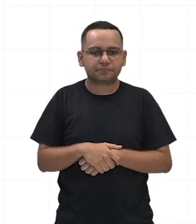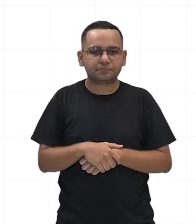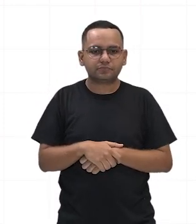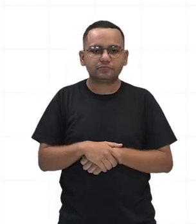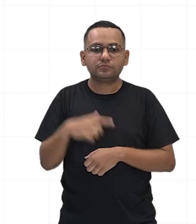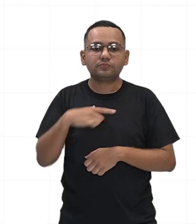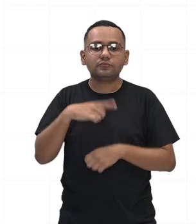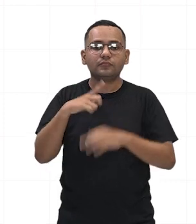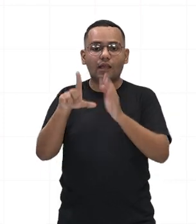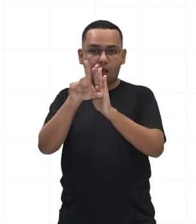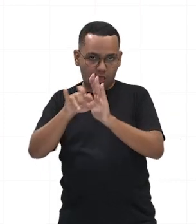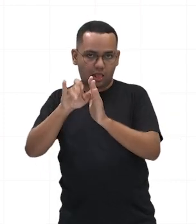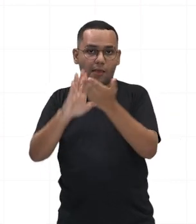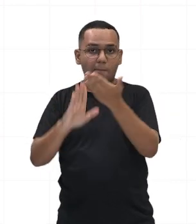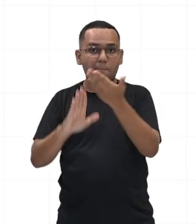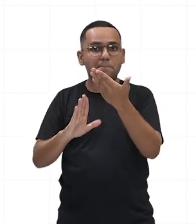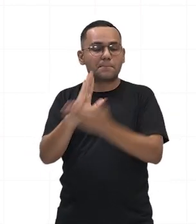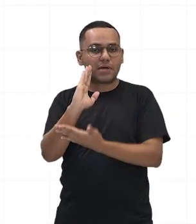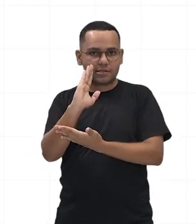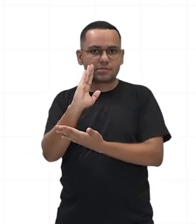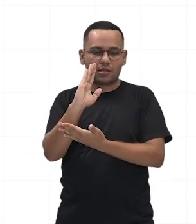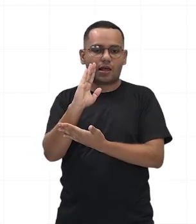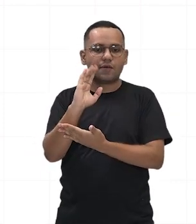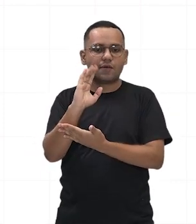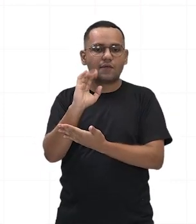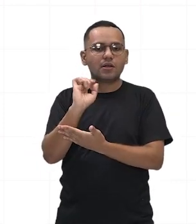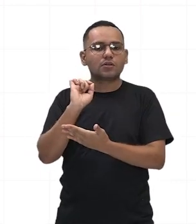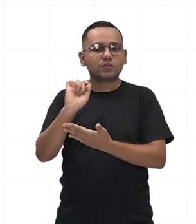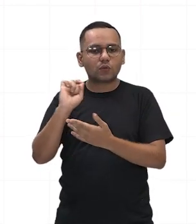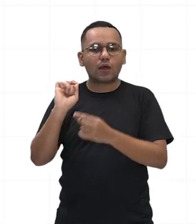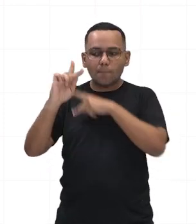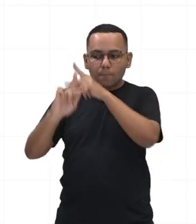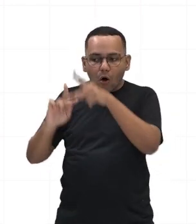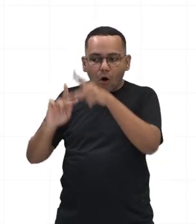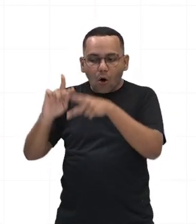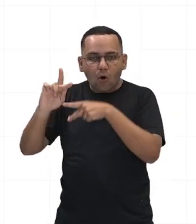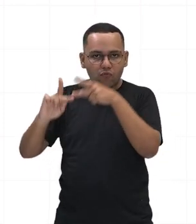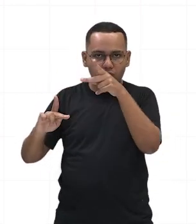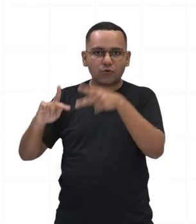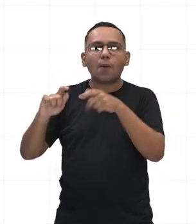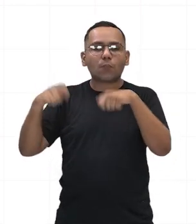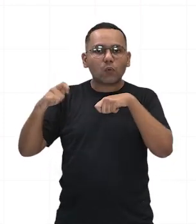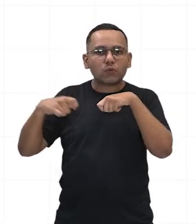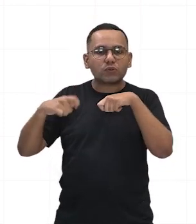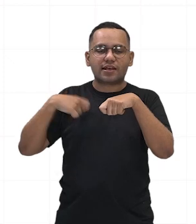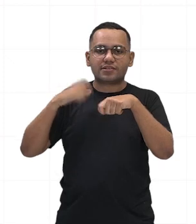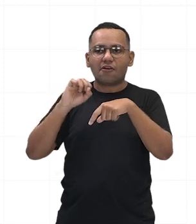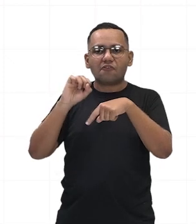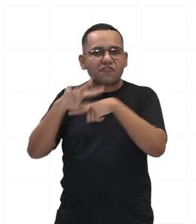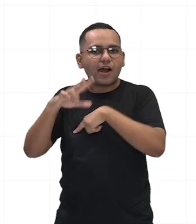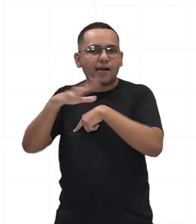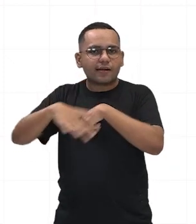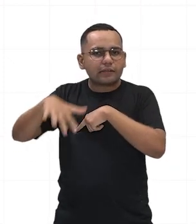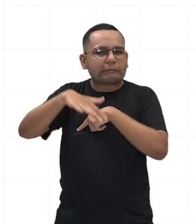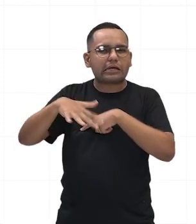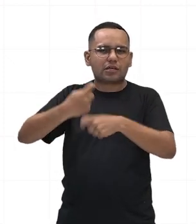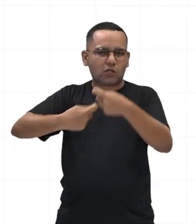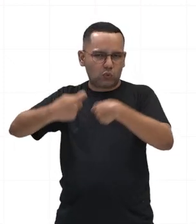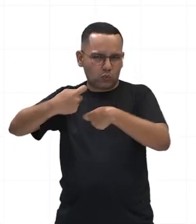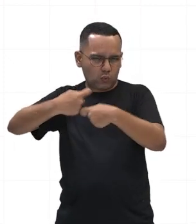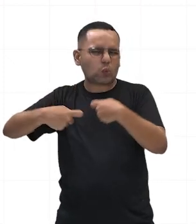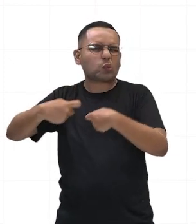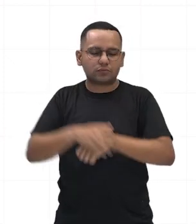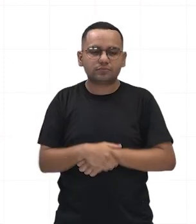lei que aumentava a participação da plebe em cargos públicos. Conseguiu ainda que fosse